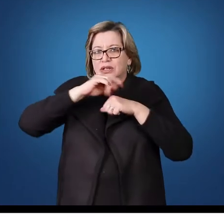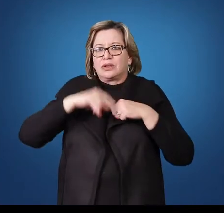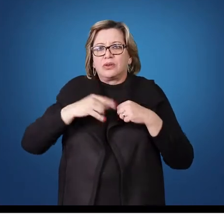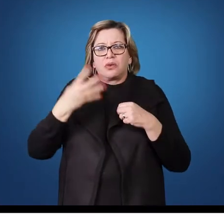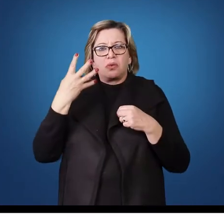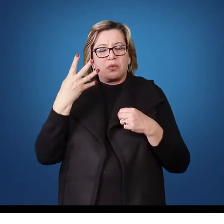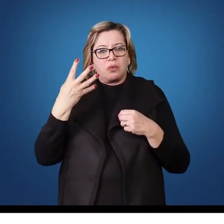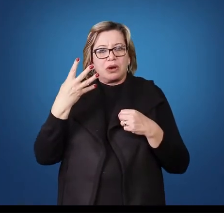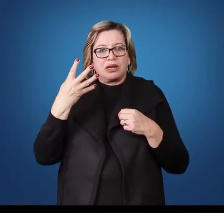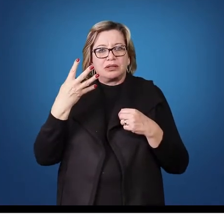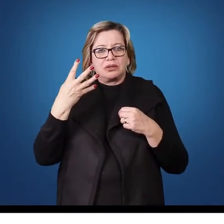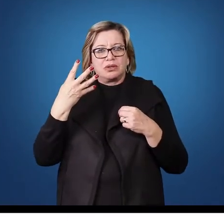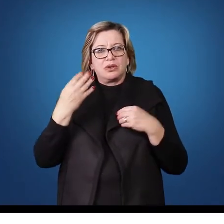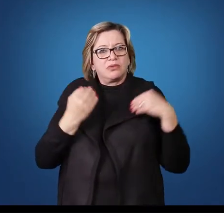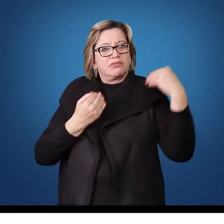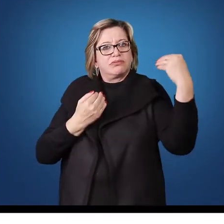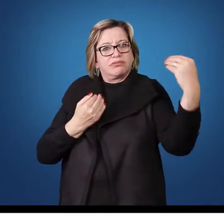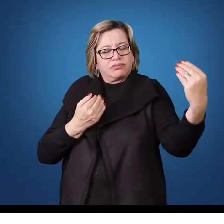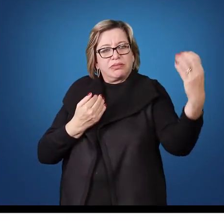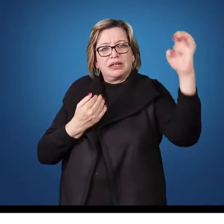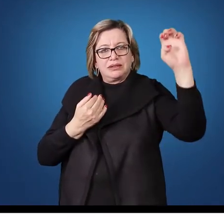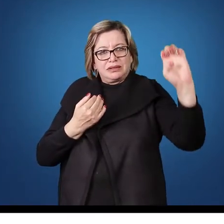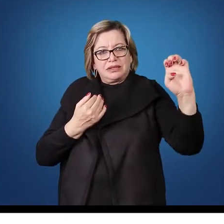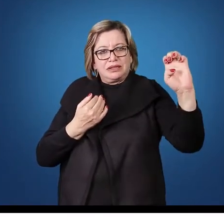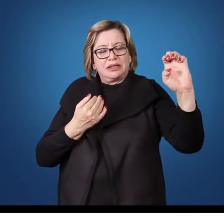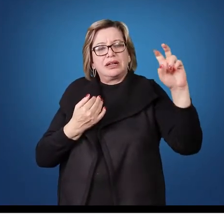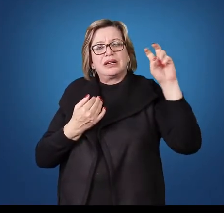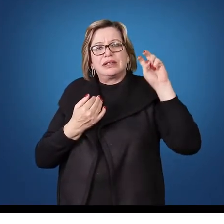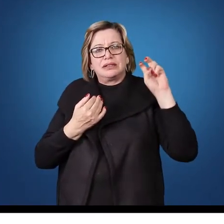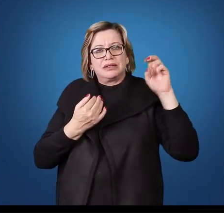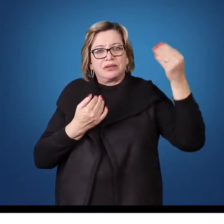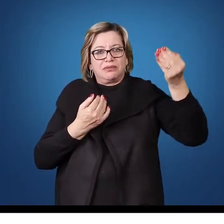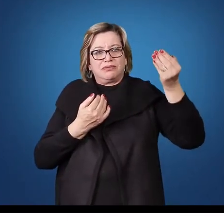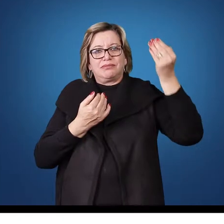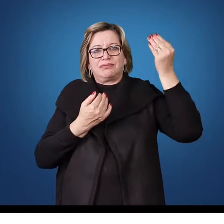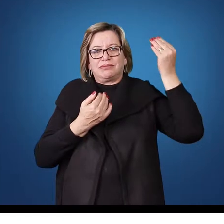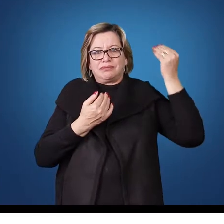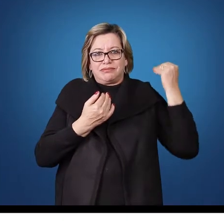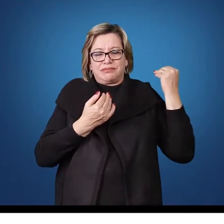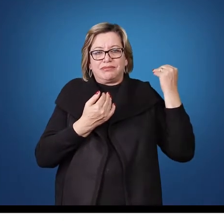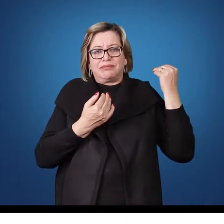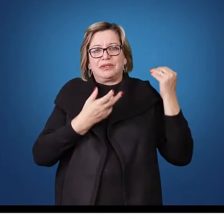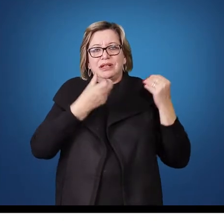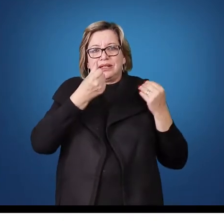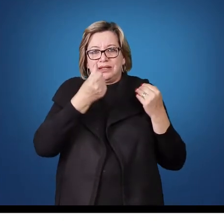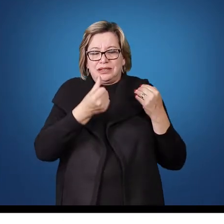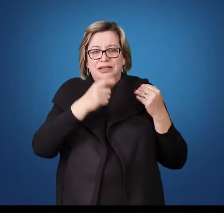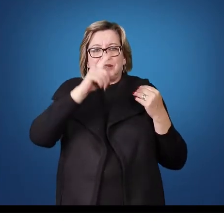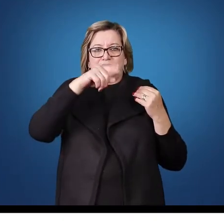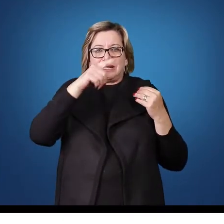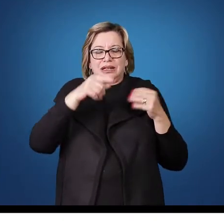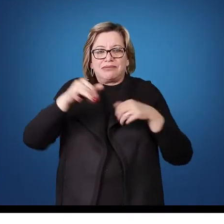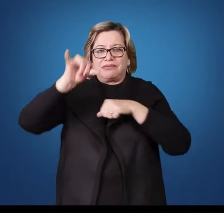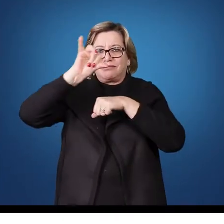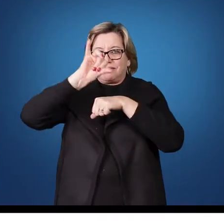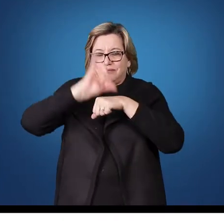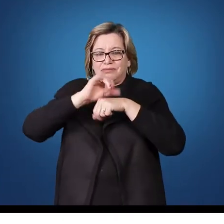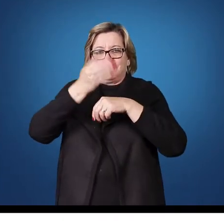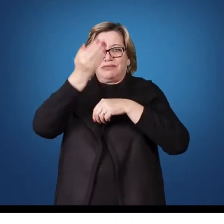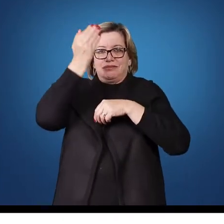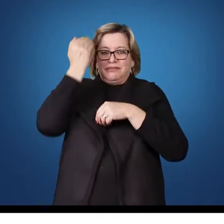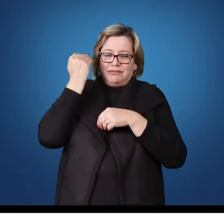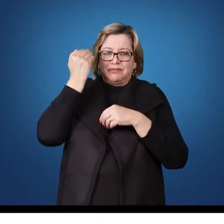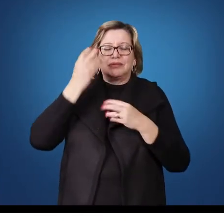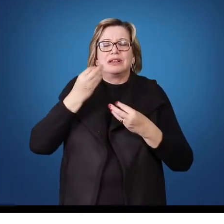4, a superior esquerda, 5, que é a parte inferior esquerda e a posição 6, que é a central do fundo.